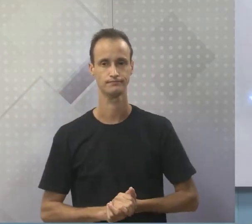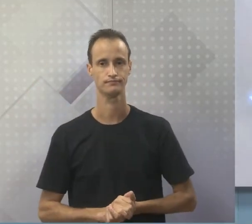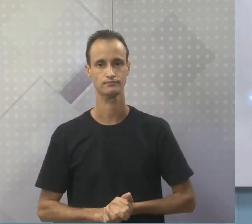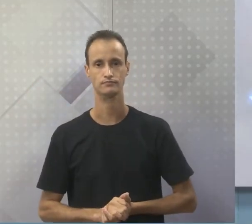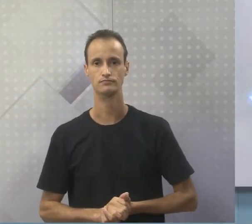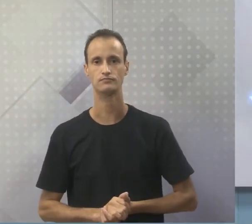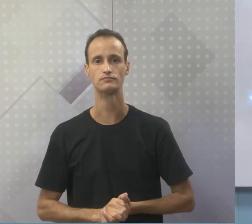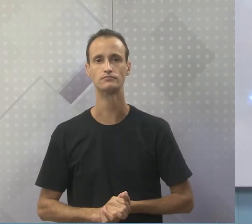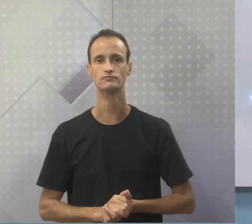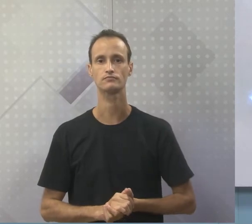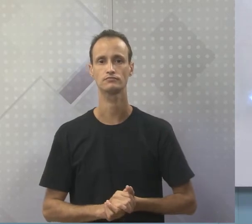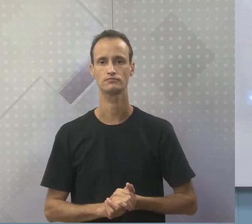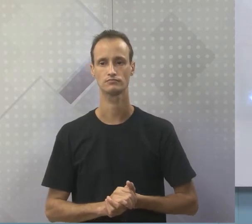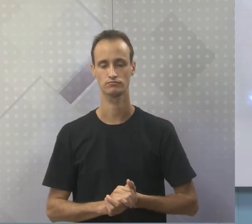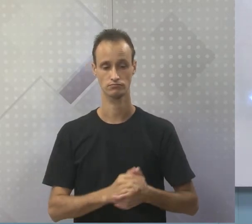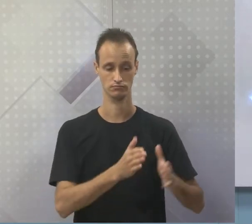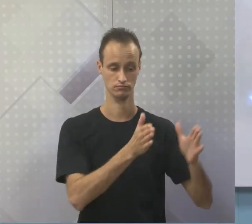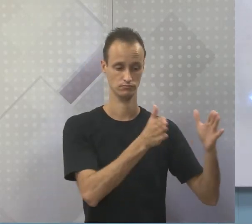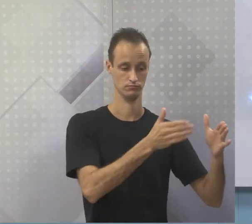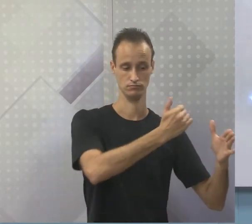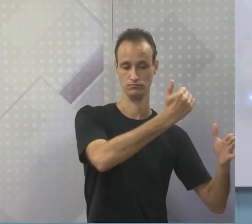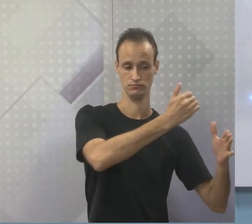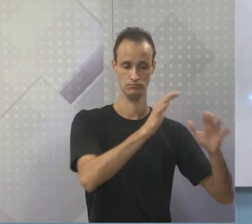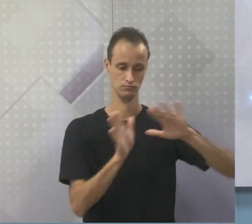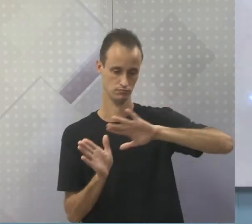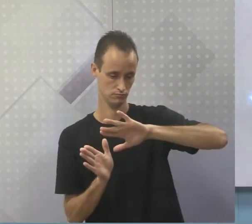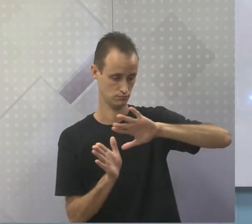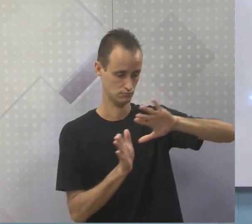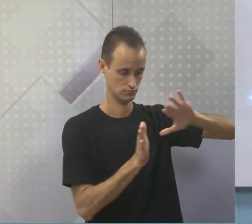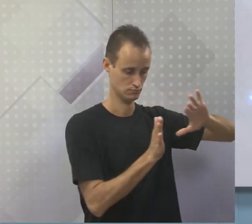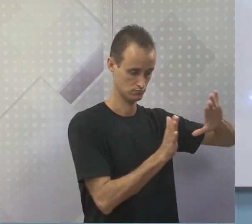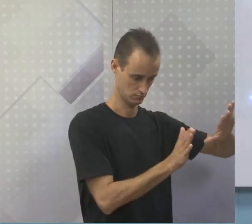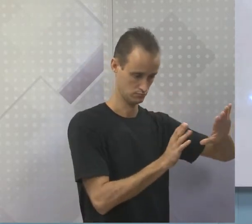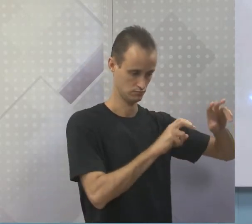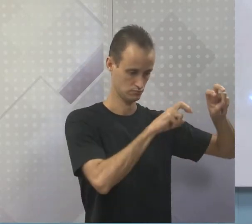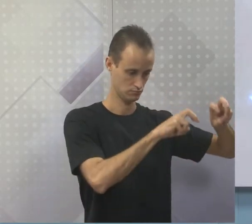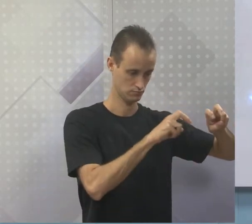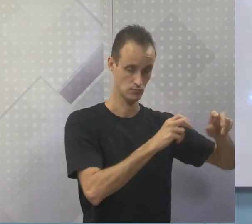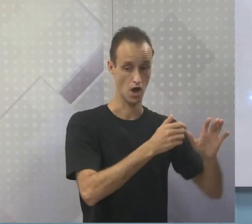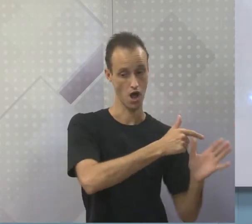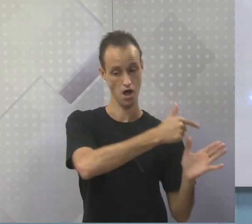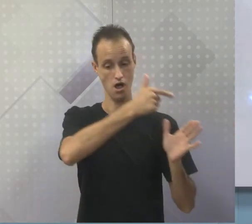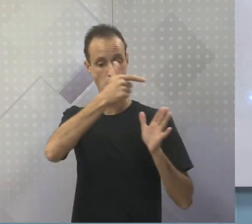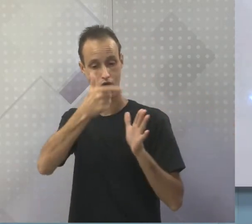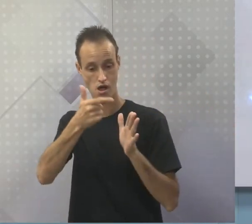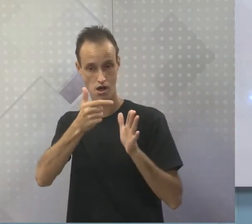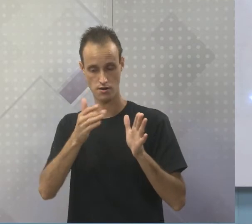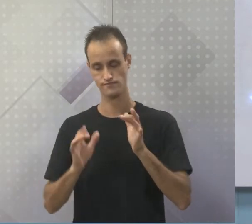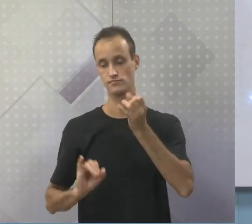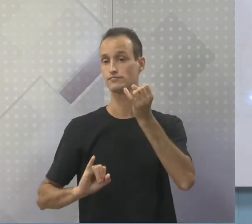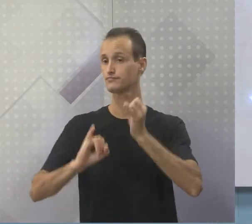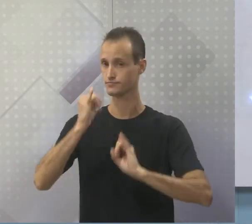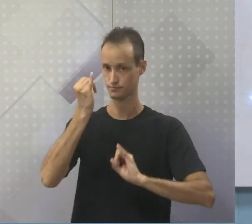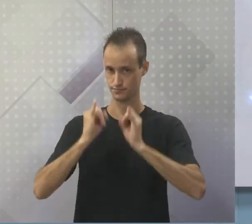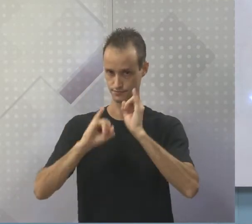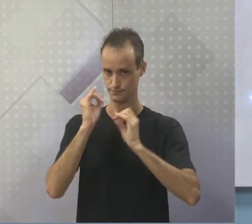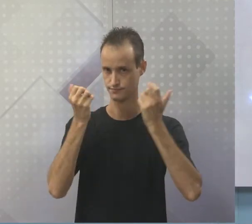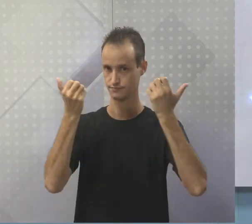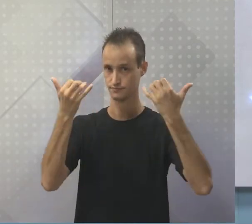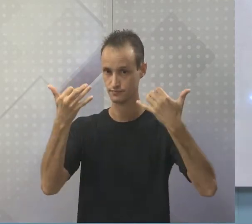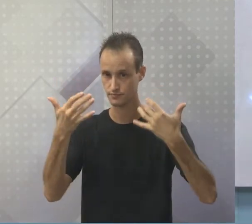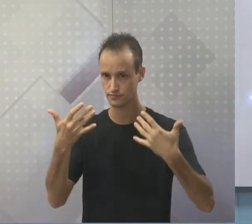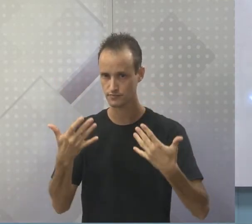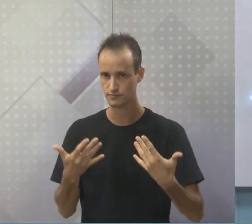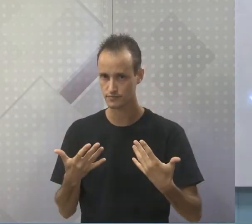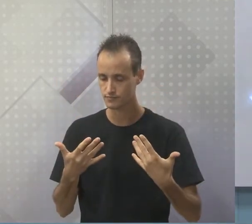Saindo um pouquinho do setor primário, agricultura, pecuária e extrativismo, a produção vai para o setor secundário, para a indústria. E aí, a gente vai falar sobre